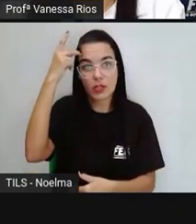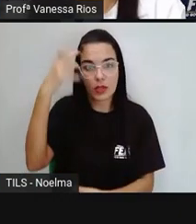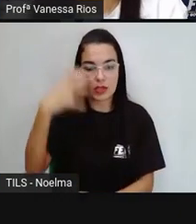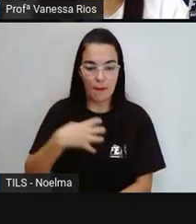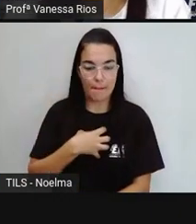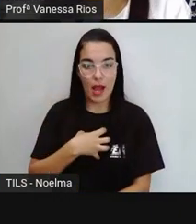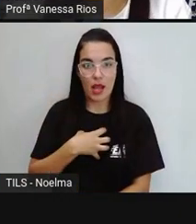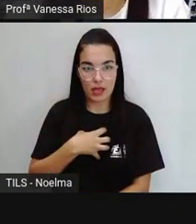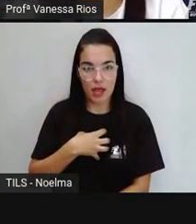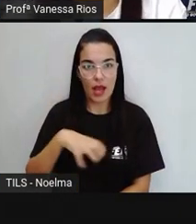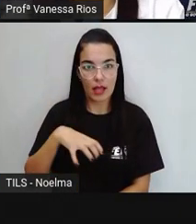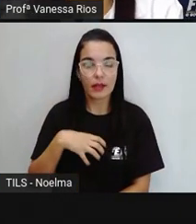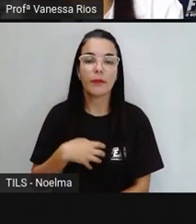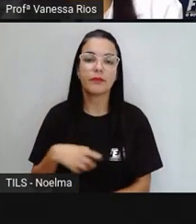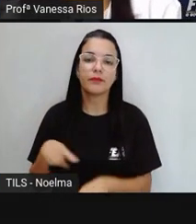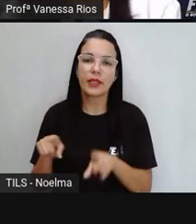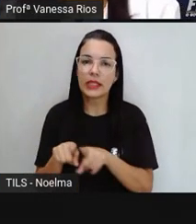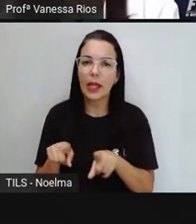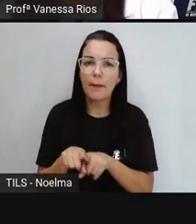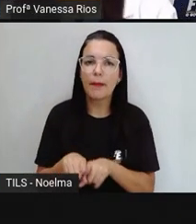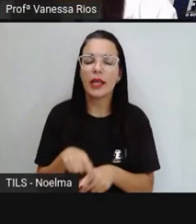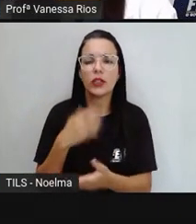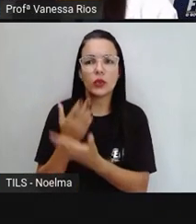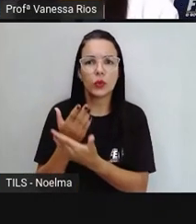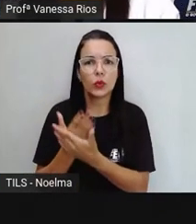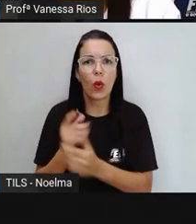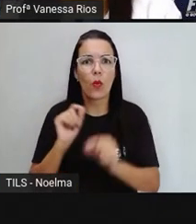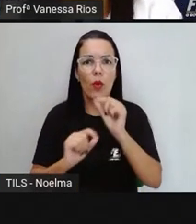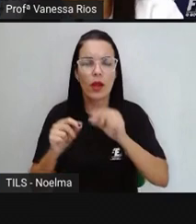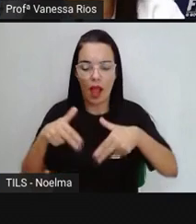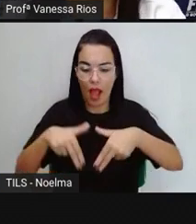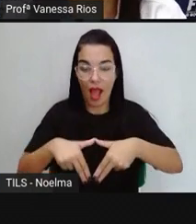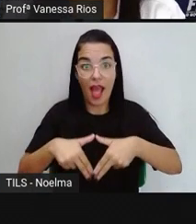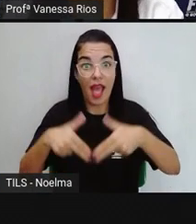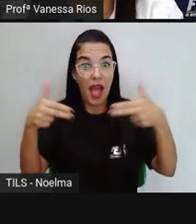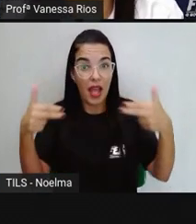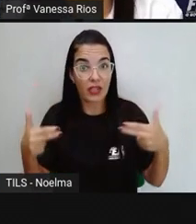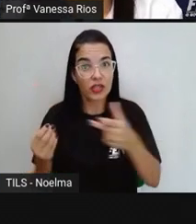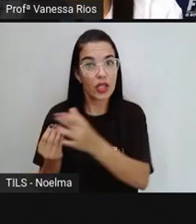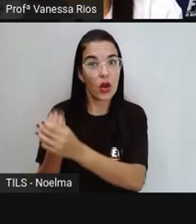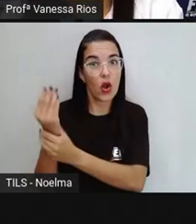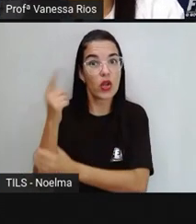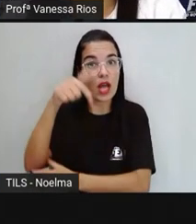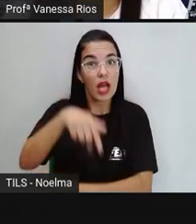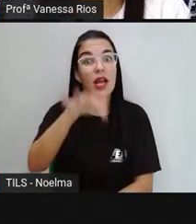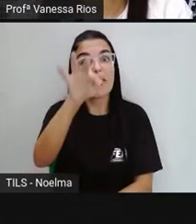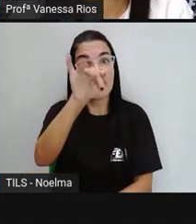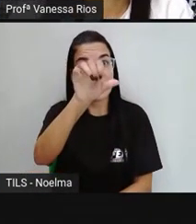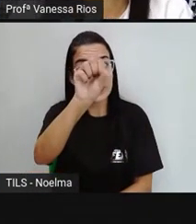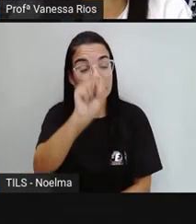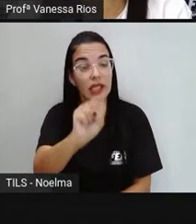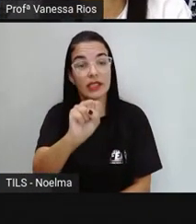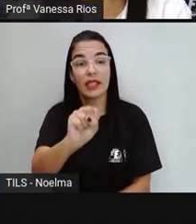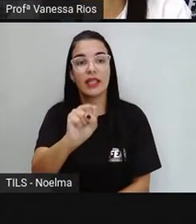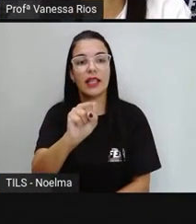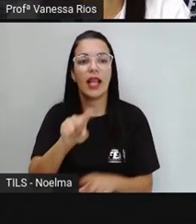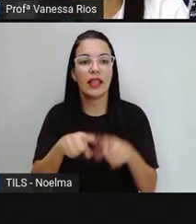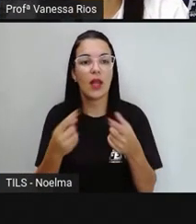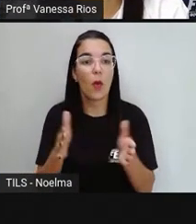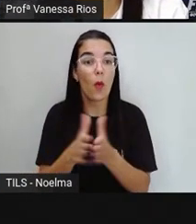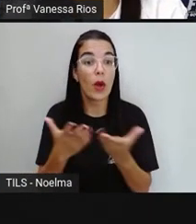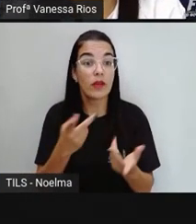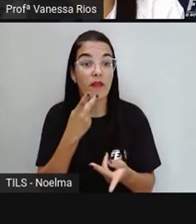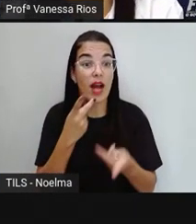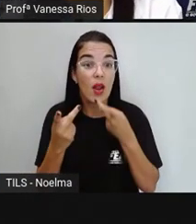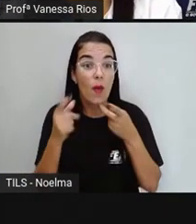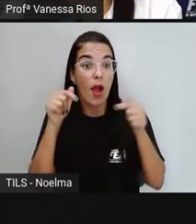E a gente também estudou, né? Sobre a origem étnica de Feira de Santana. E aí na aula onde a Pró falou sobre a Bahia, e a Pró